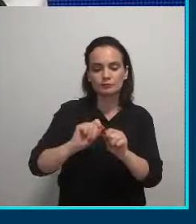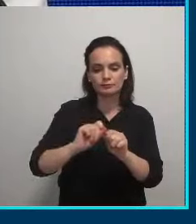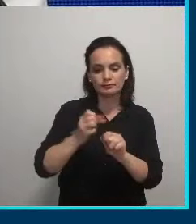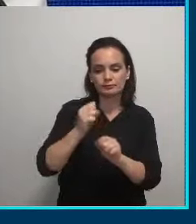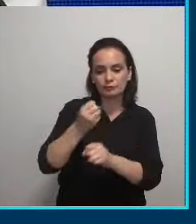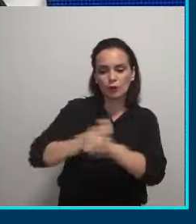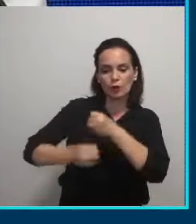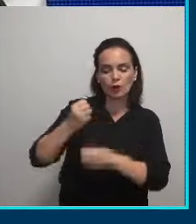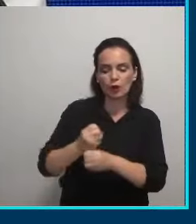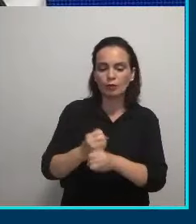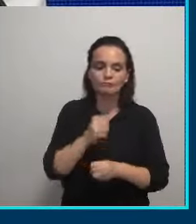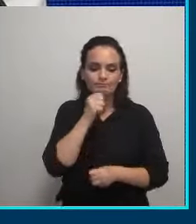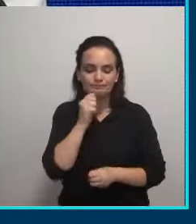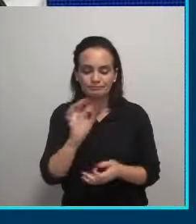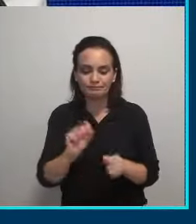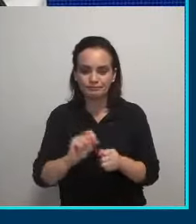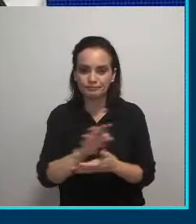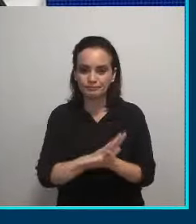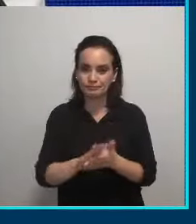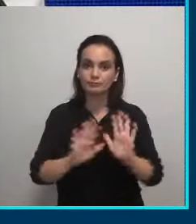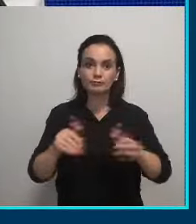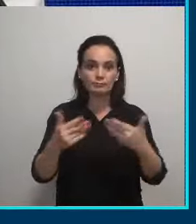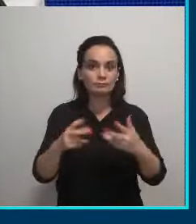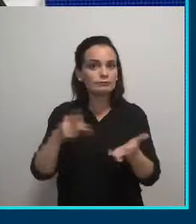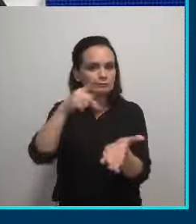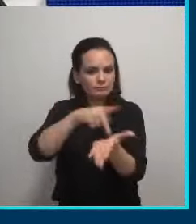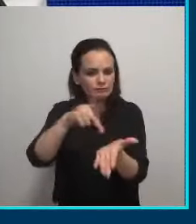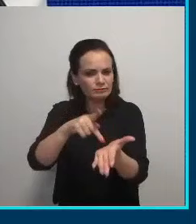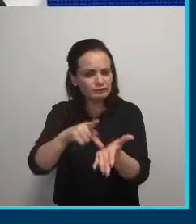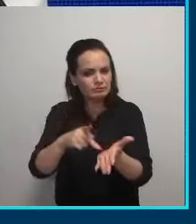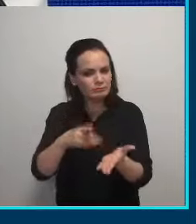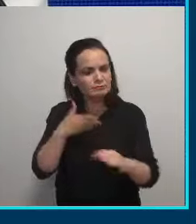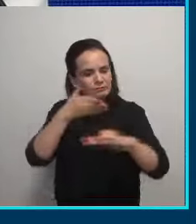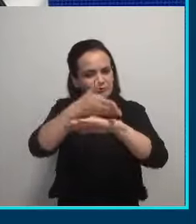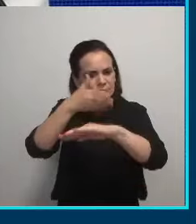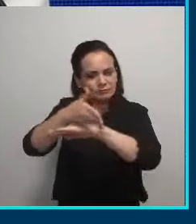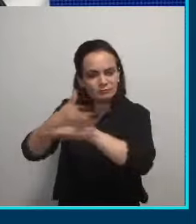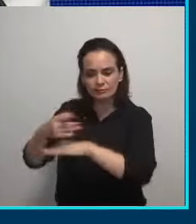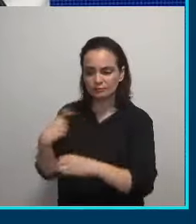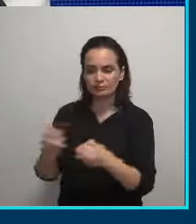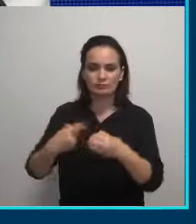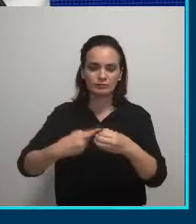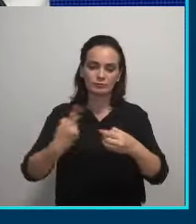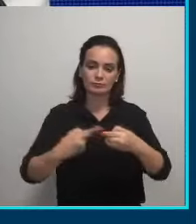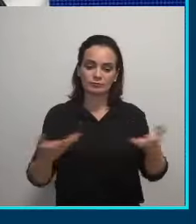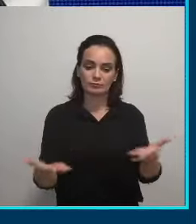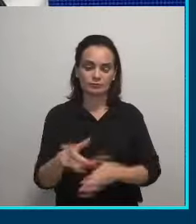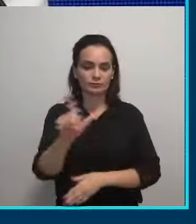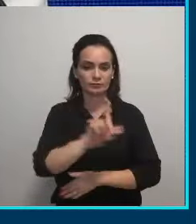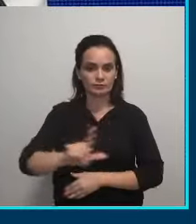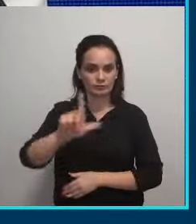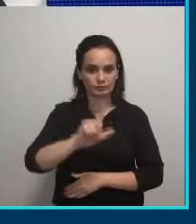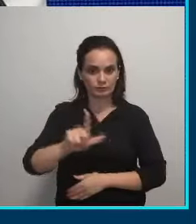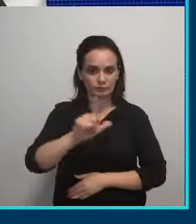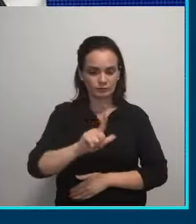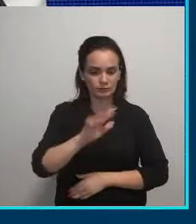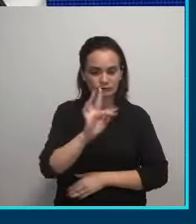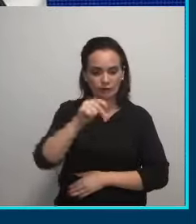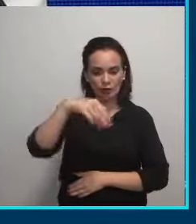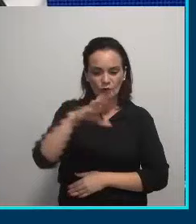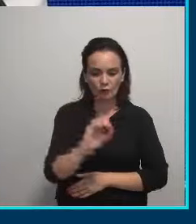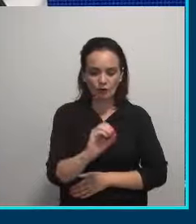acontecendo. Então, de verdade, ande mais pela nossa cidade, porque Londrina hoje, infelizmente, os fundos de vale